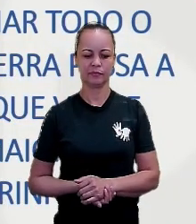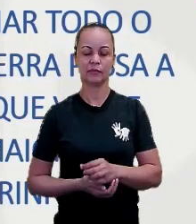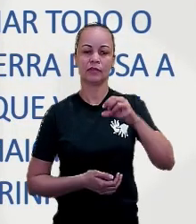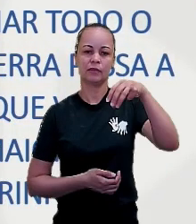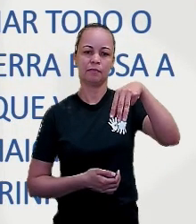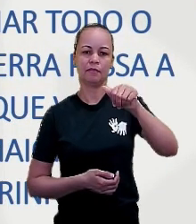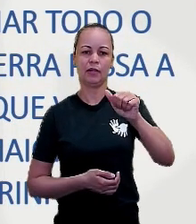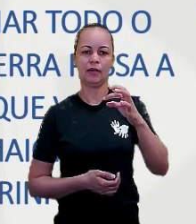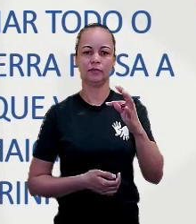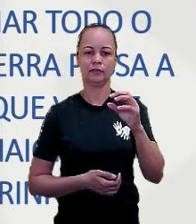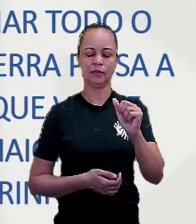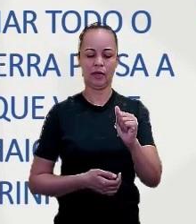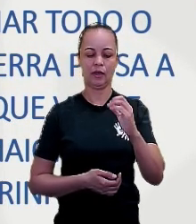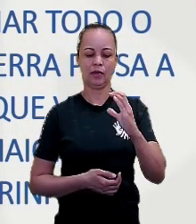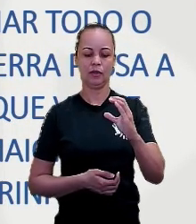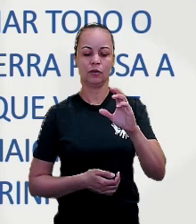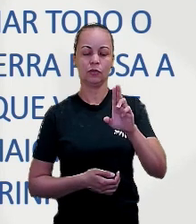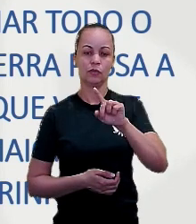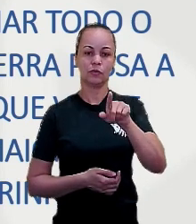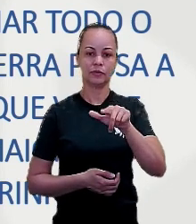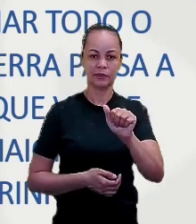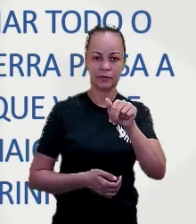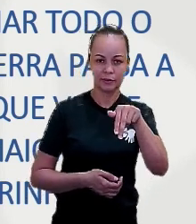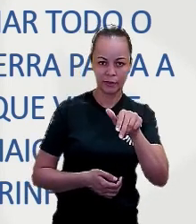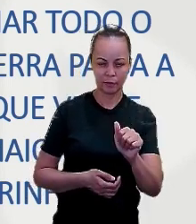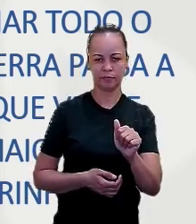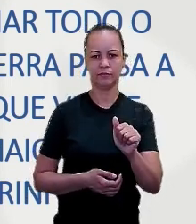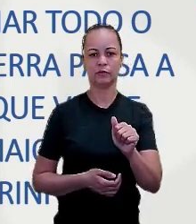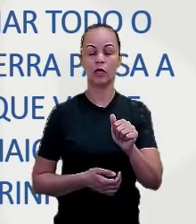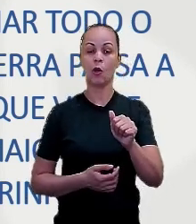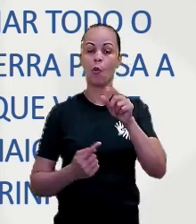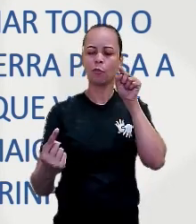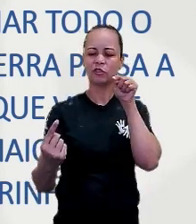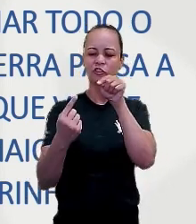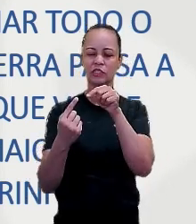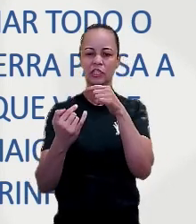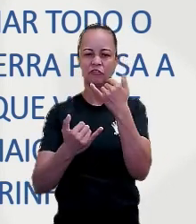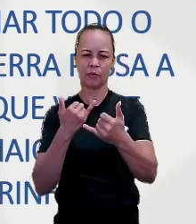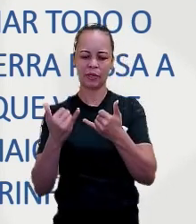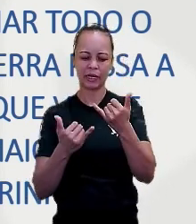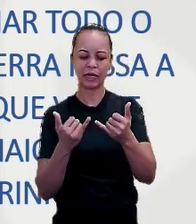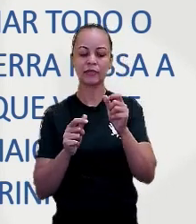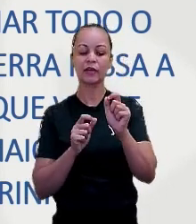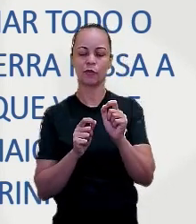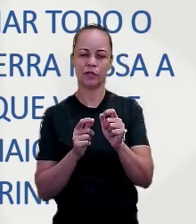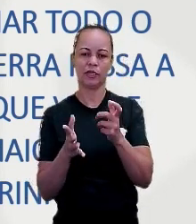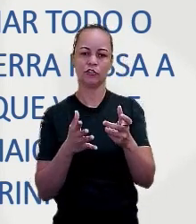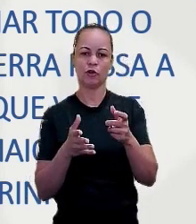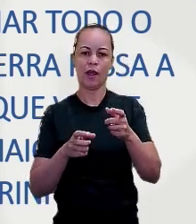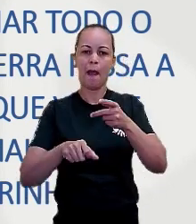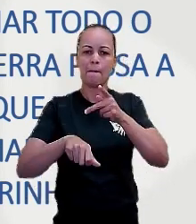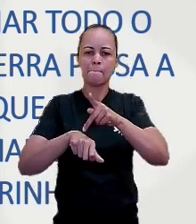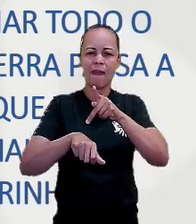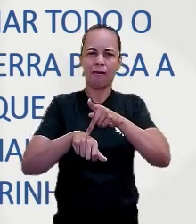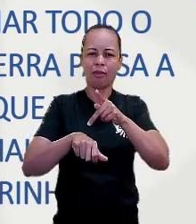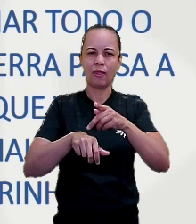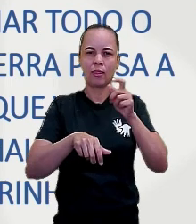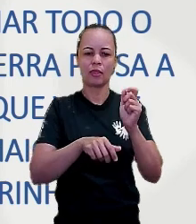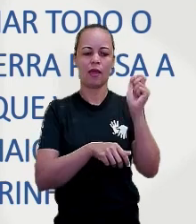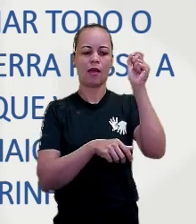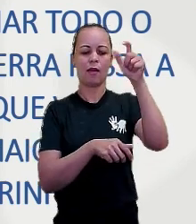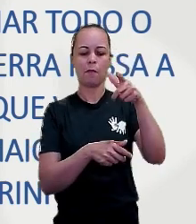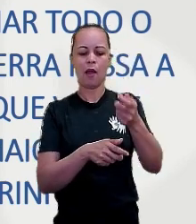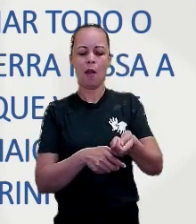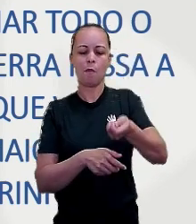Matacuzana. O objetivo da brincadeira é jogar a sua pedrinha para cima. Tirar uma das